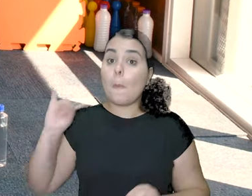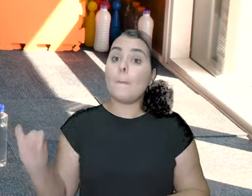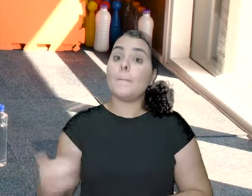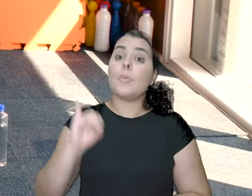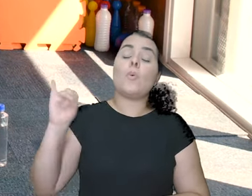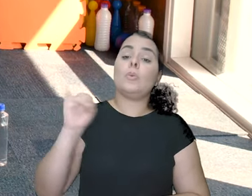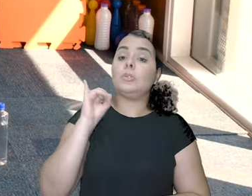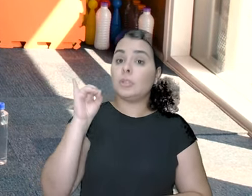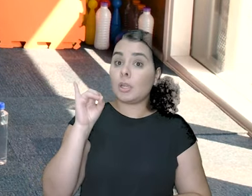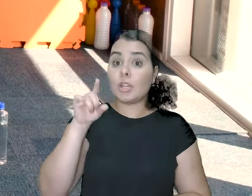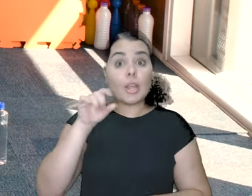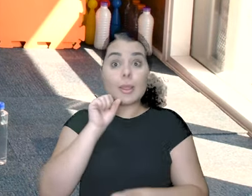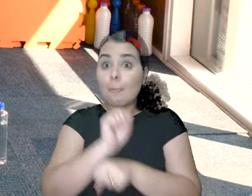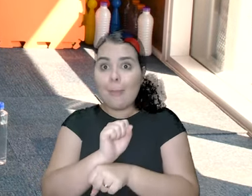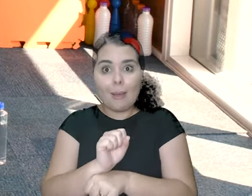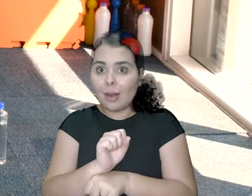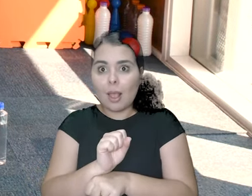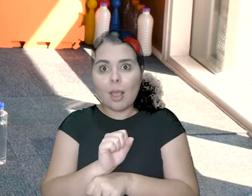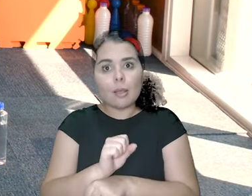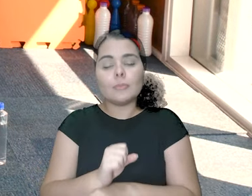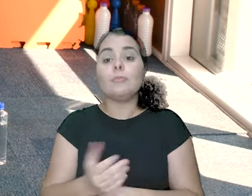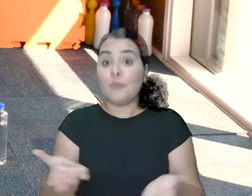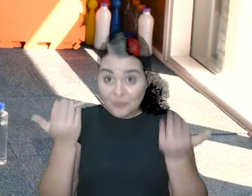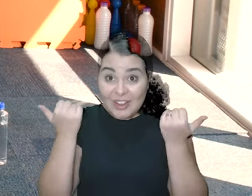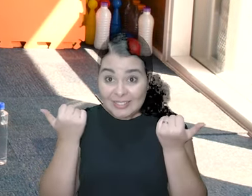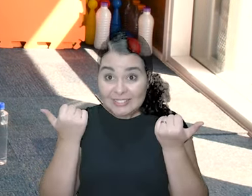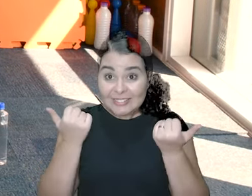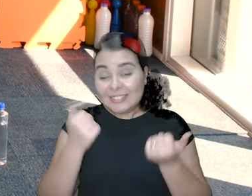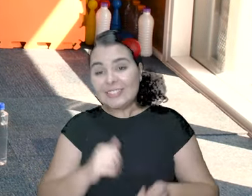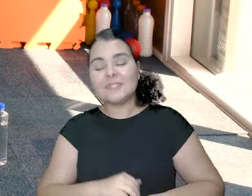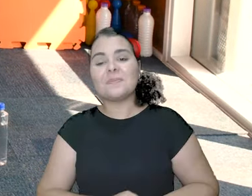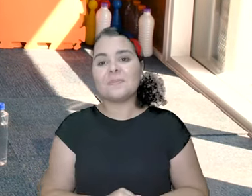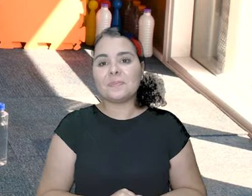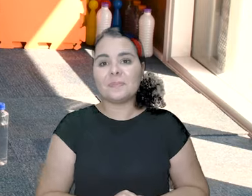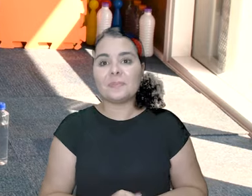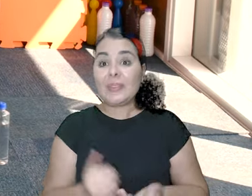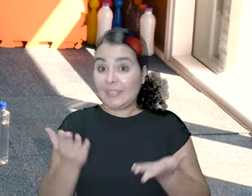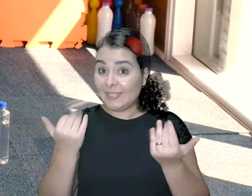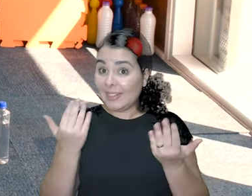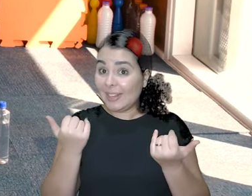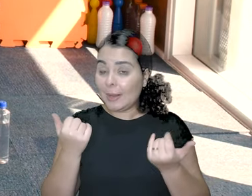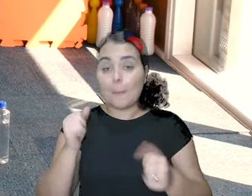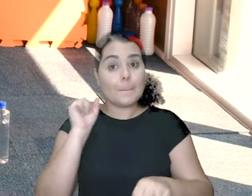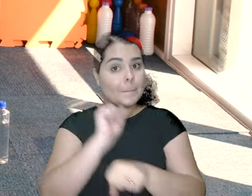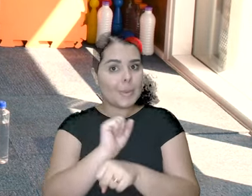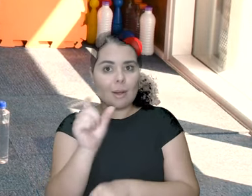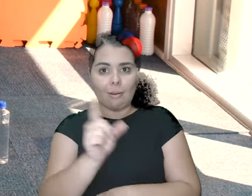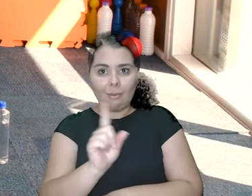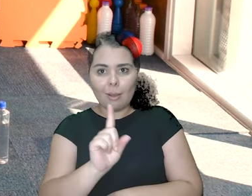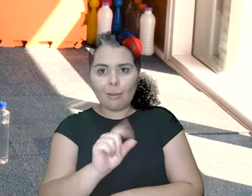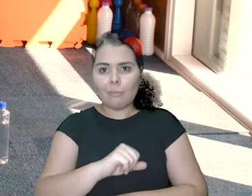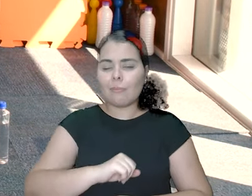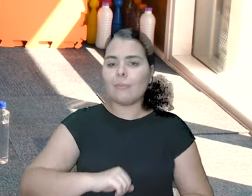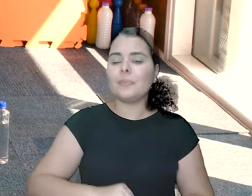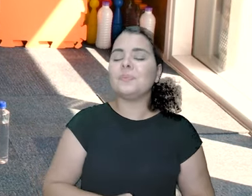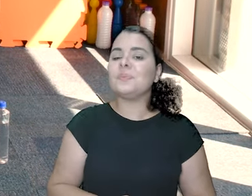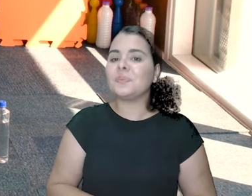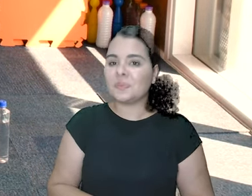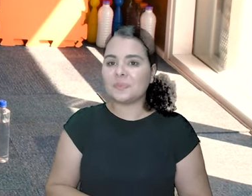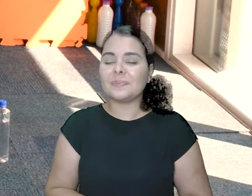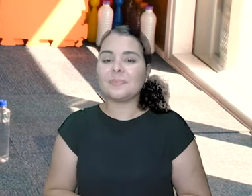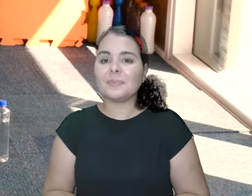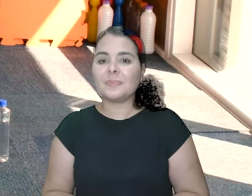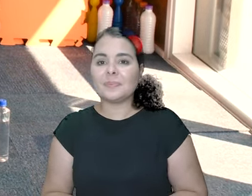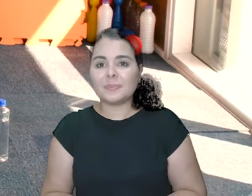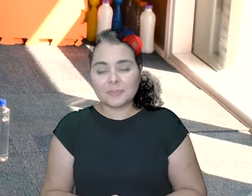problema. O importante aqui é não parar. Vem comigo. Vem comigo. Não para.